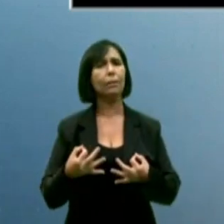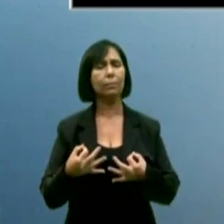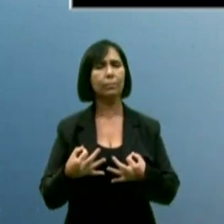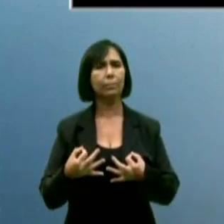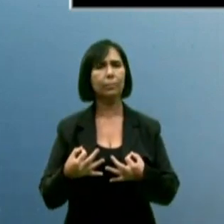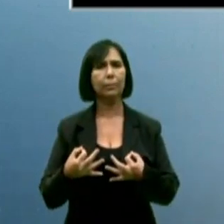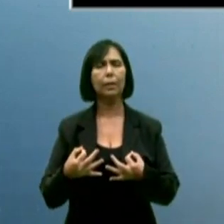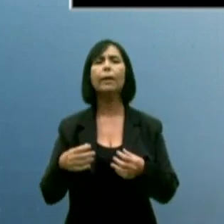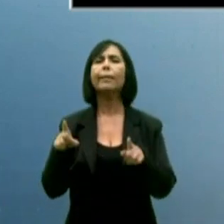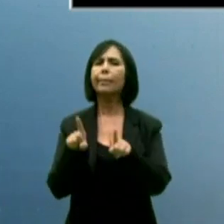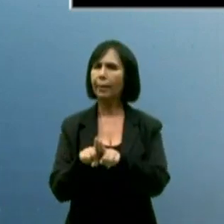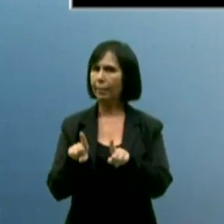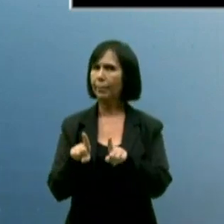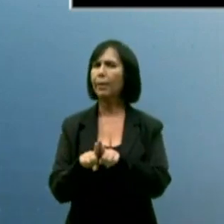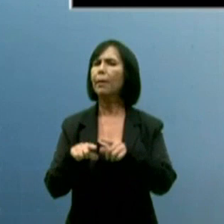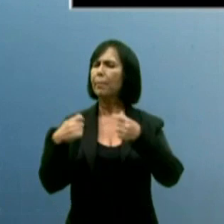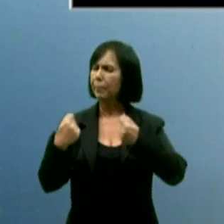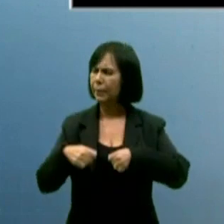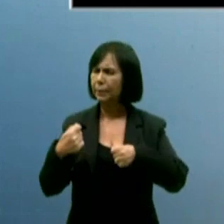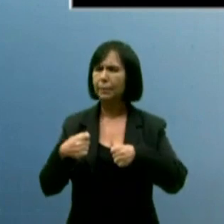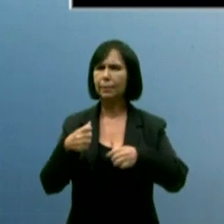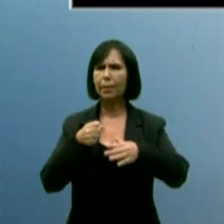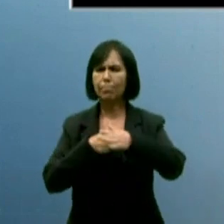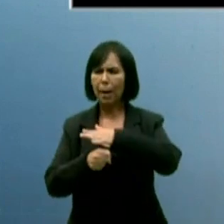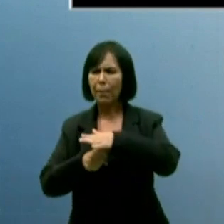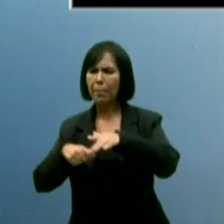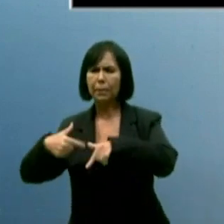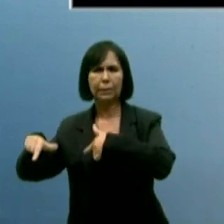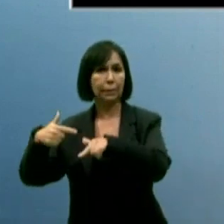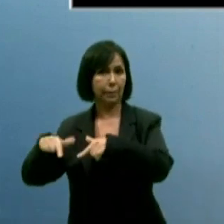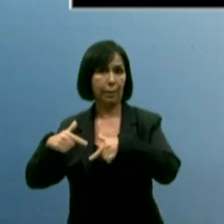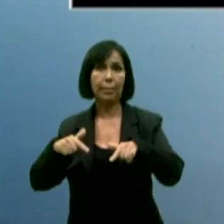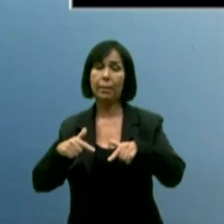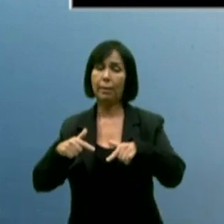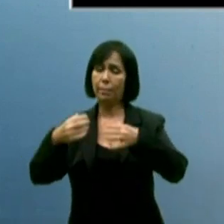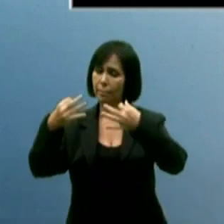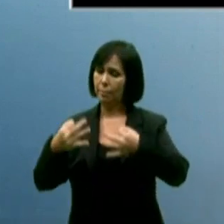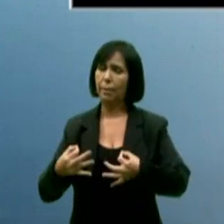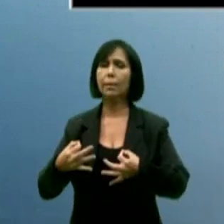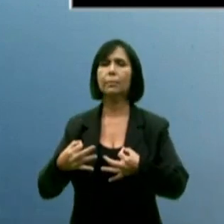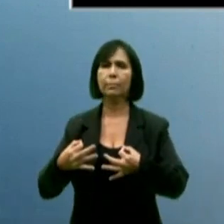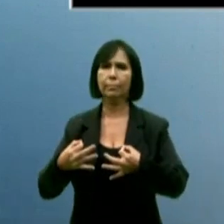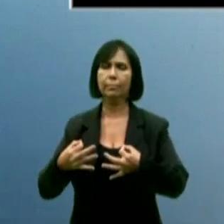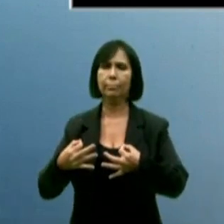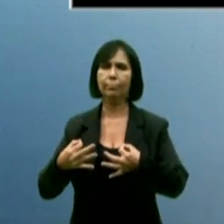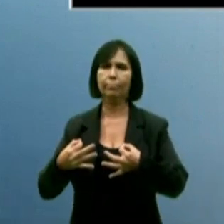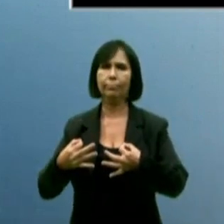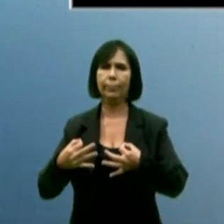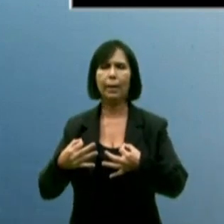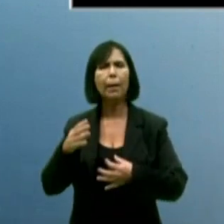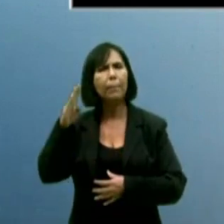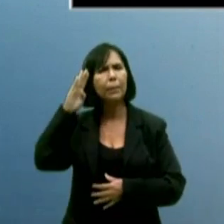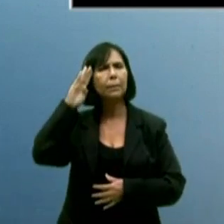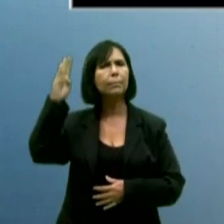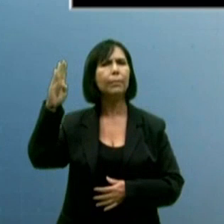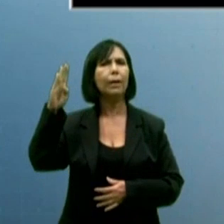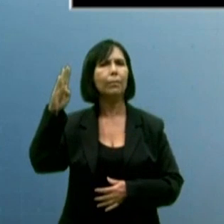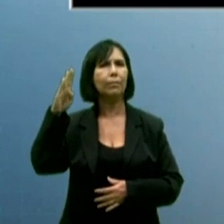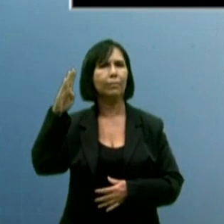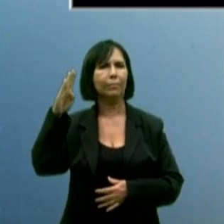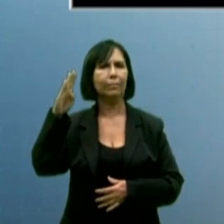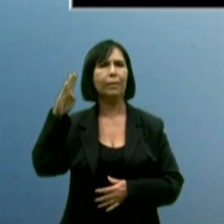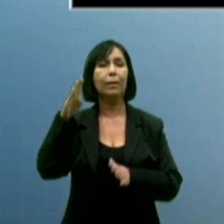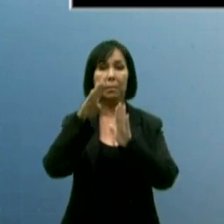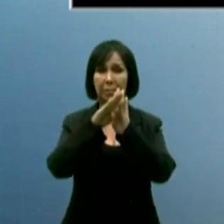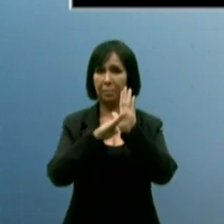postura de geração de emprego de maneira mais assertiva. O principal programa social é o emprego.